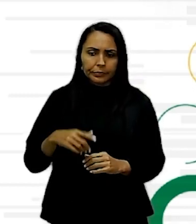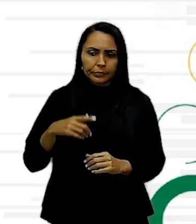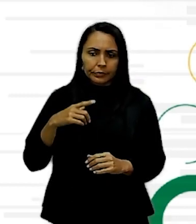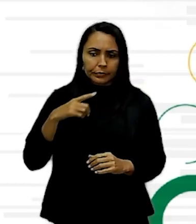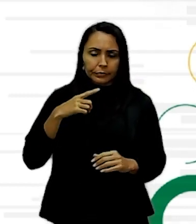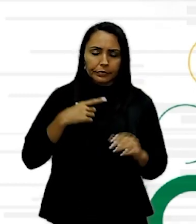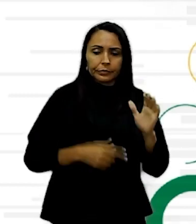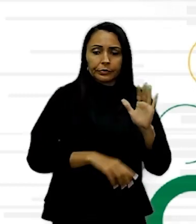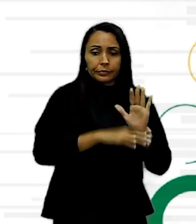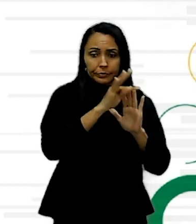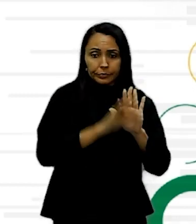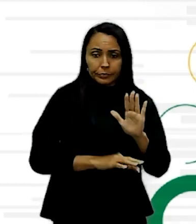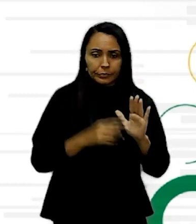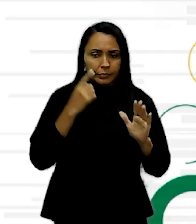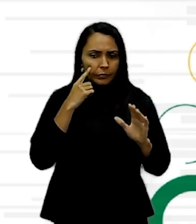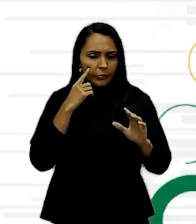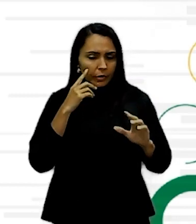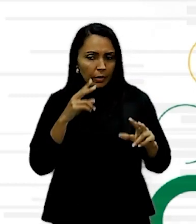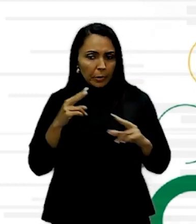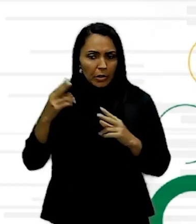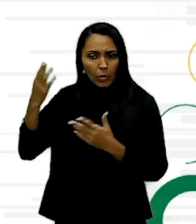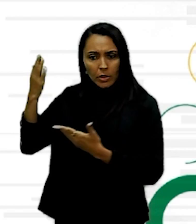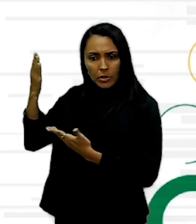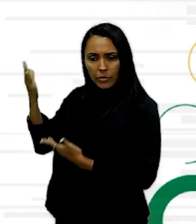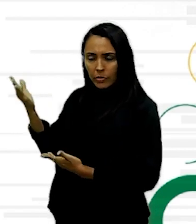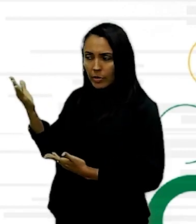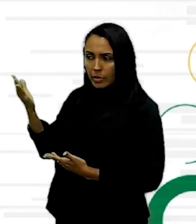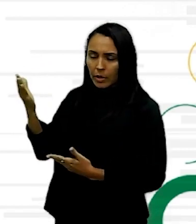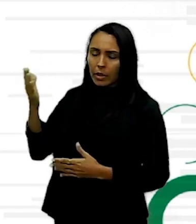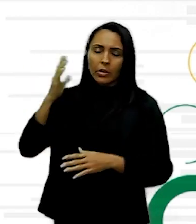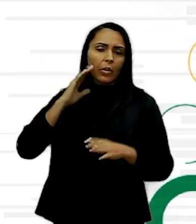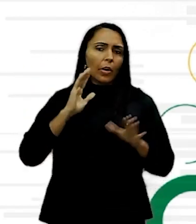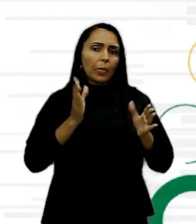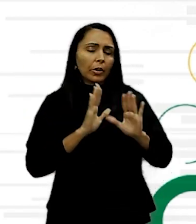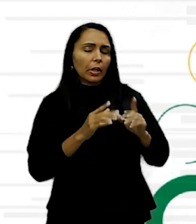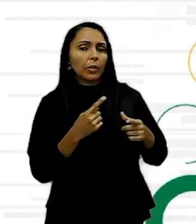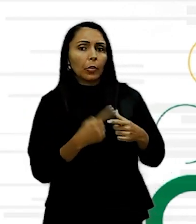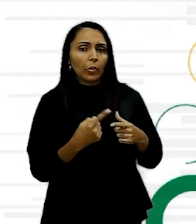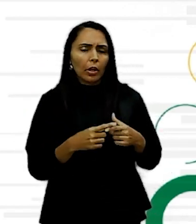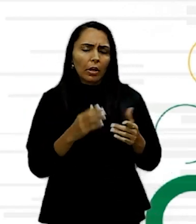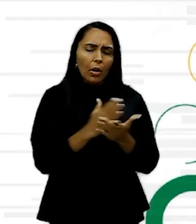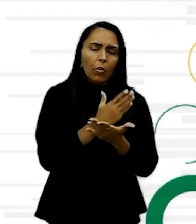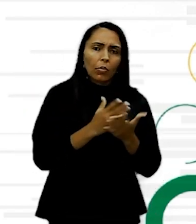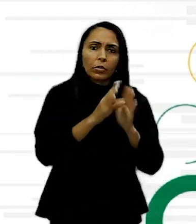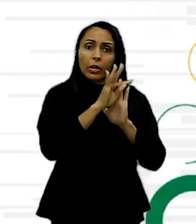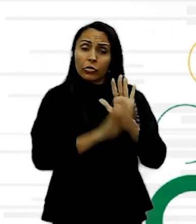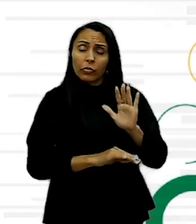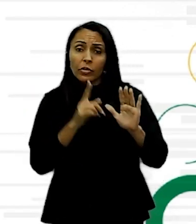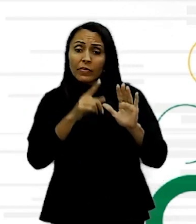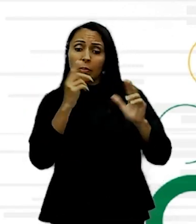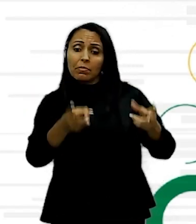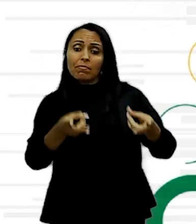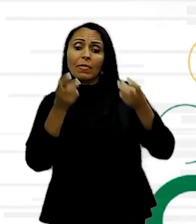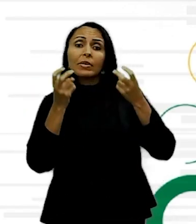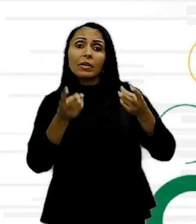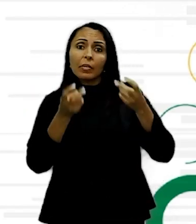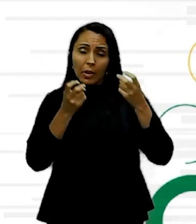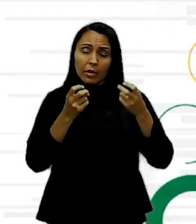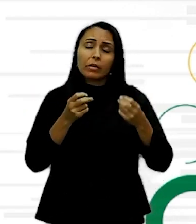se deparar com essa tipografia Não é interessante porque em alguns textos Você vai perceber que